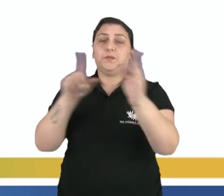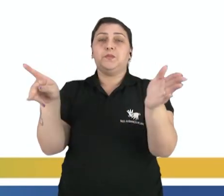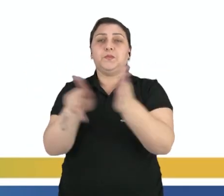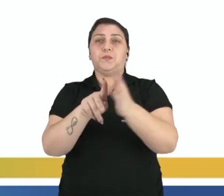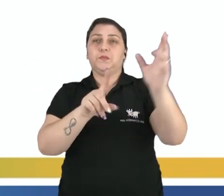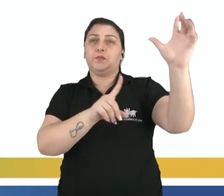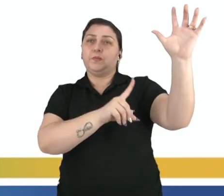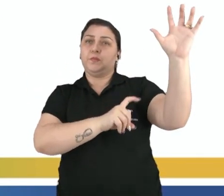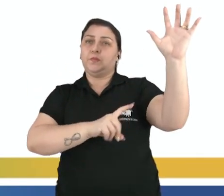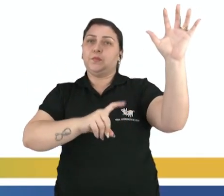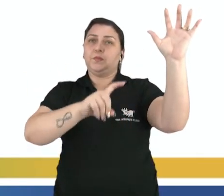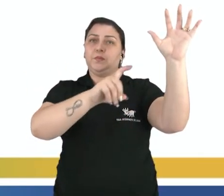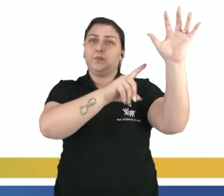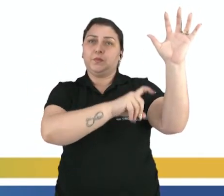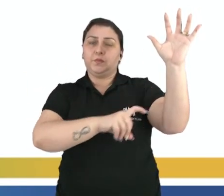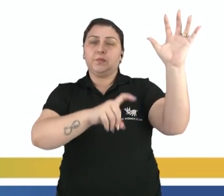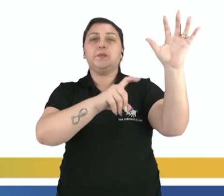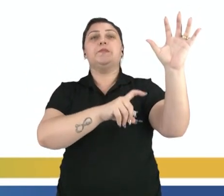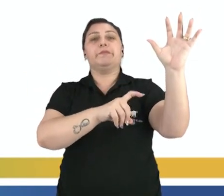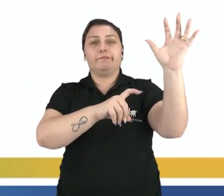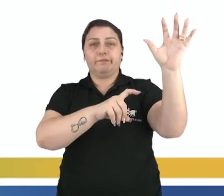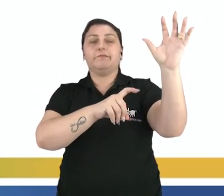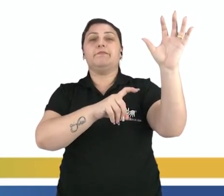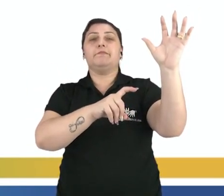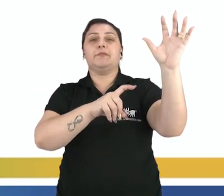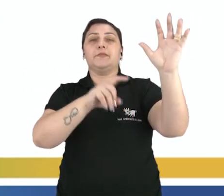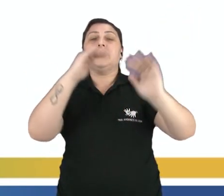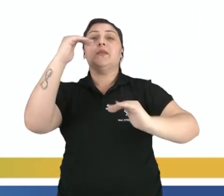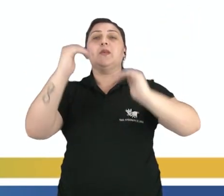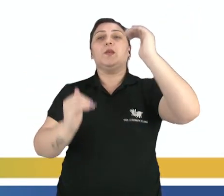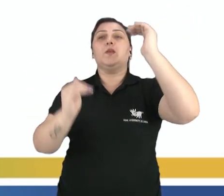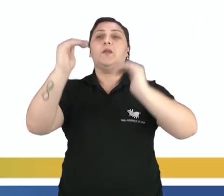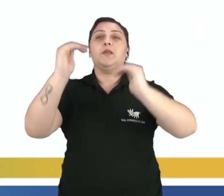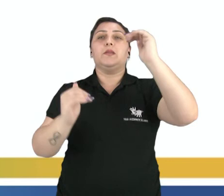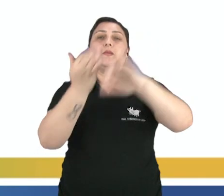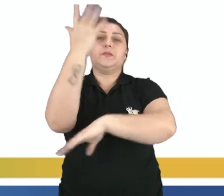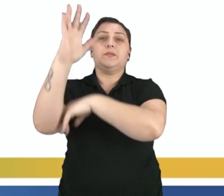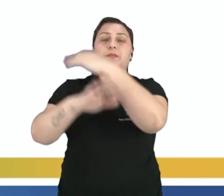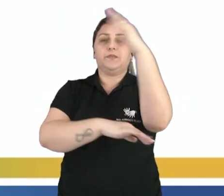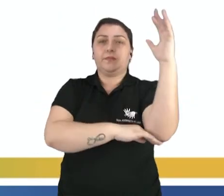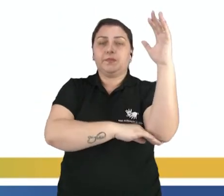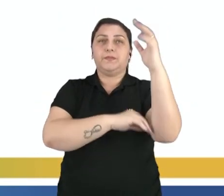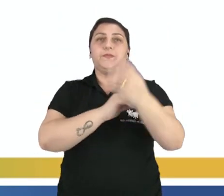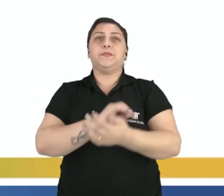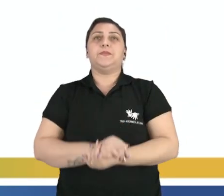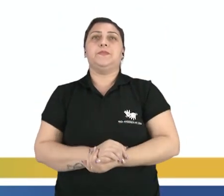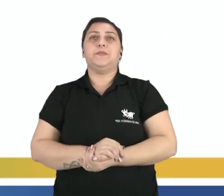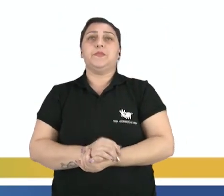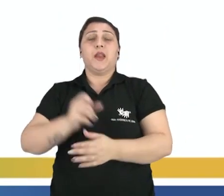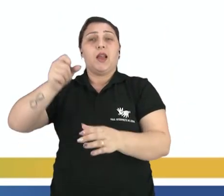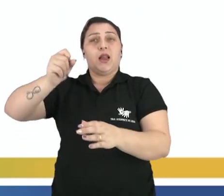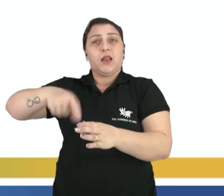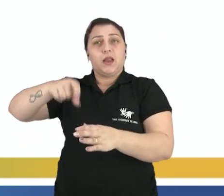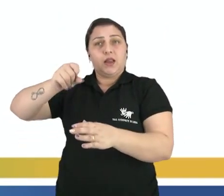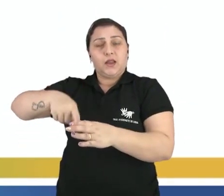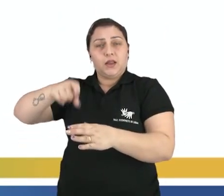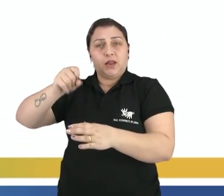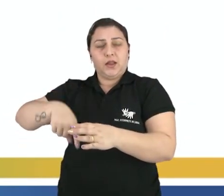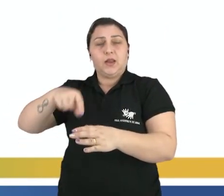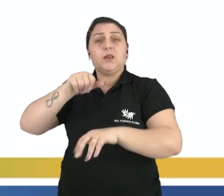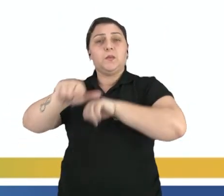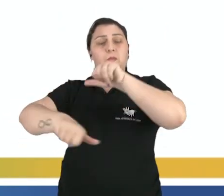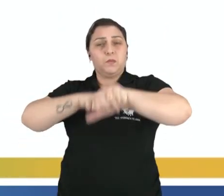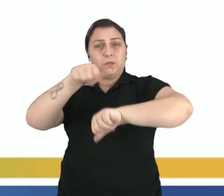fertilizantes na agricultura, a interferência do equilíbrio à natureza, né, a parte das sementes que são geneticamente